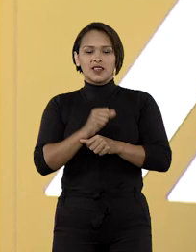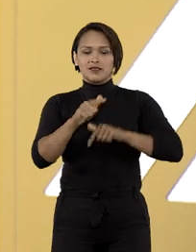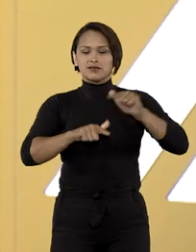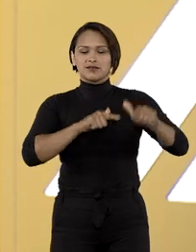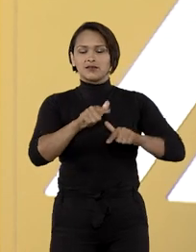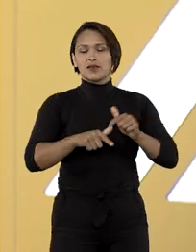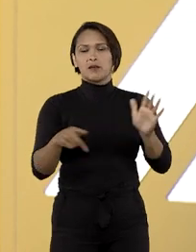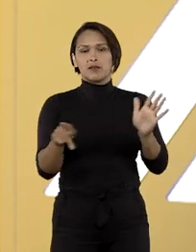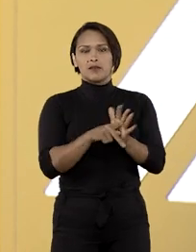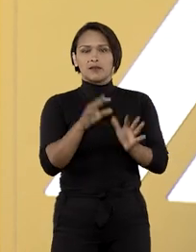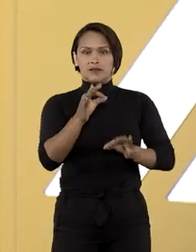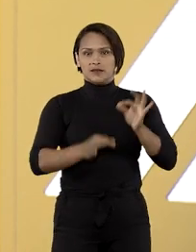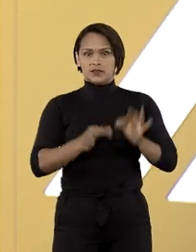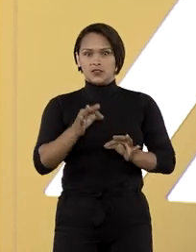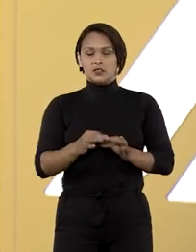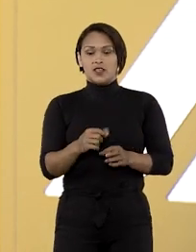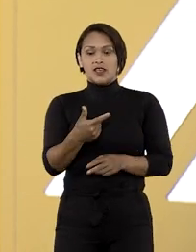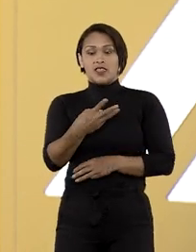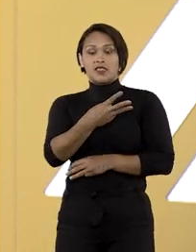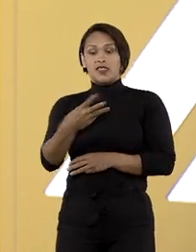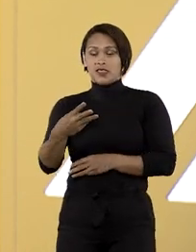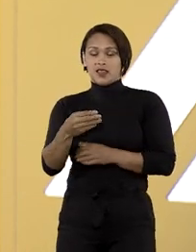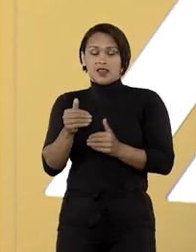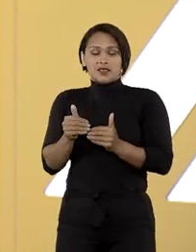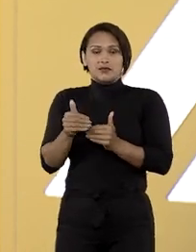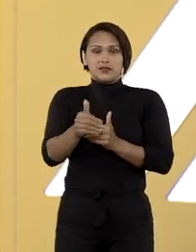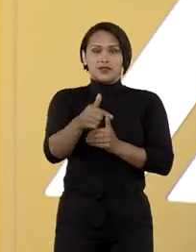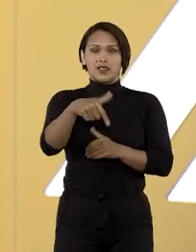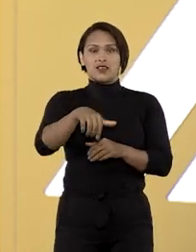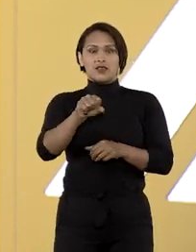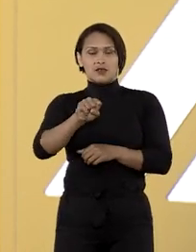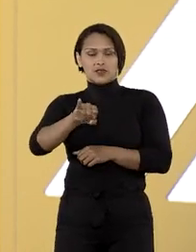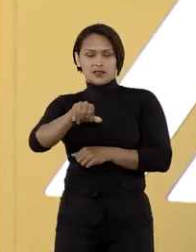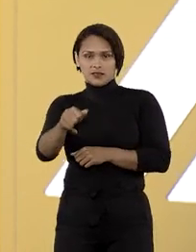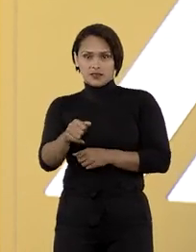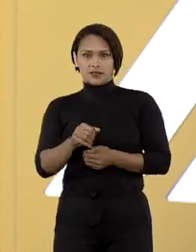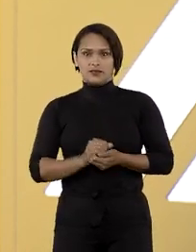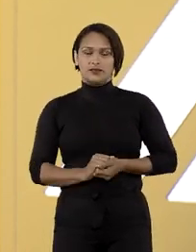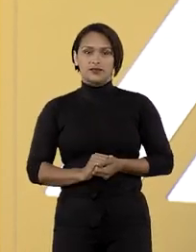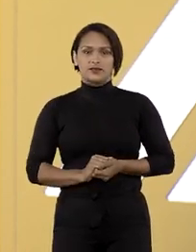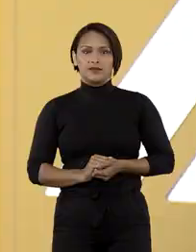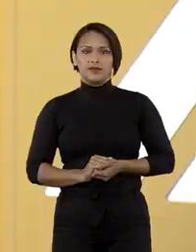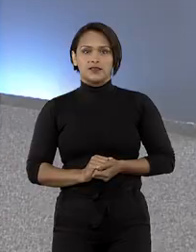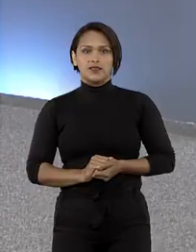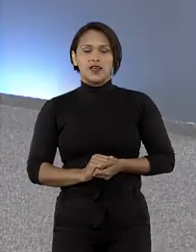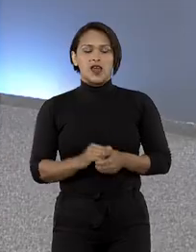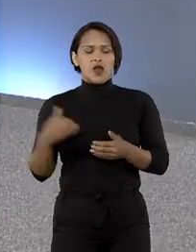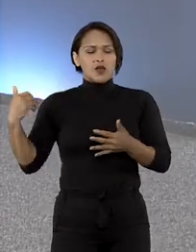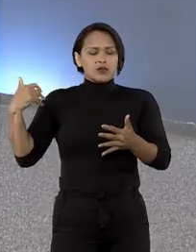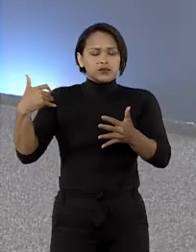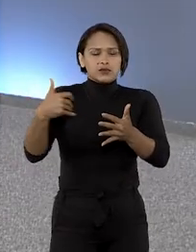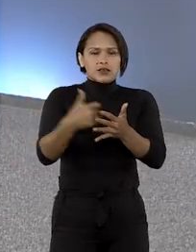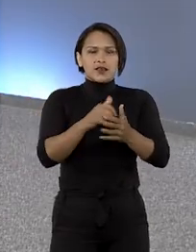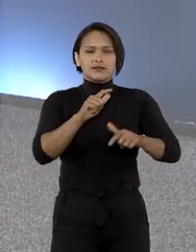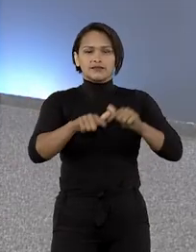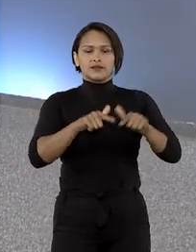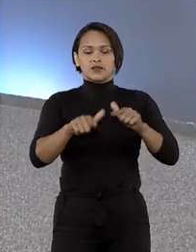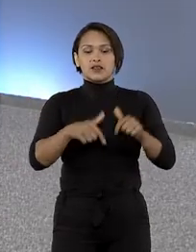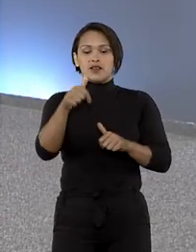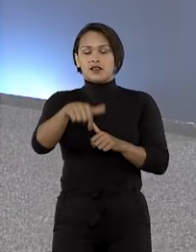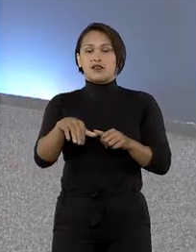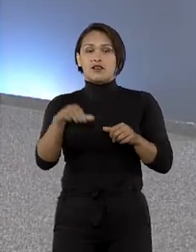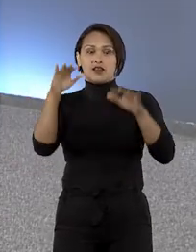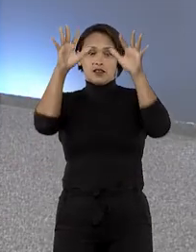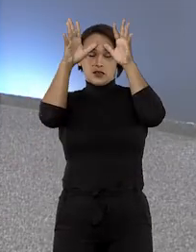jurídica, dos quais 13 passados no Superior Tribunal de Justiça. Durante sua atuação no